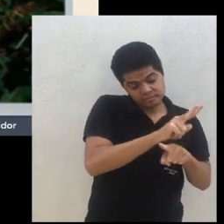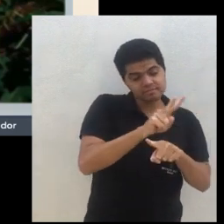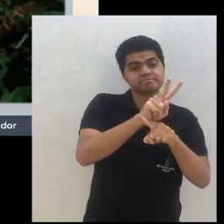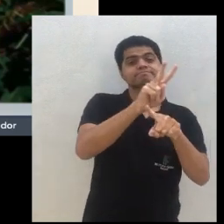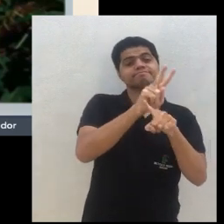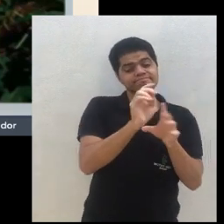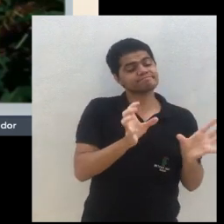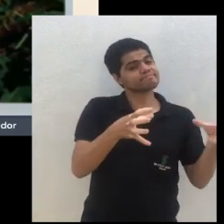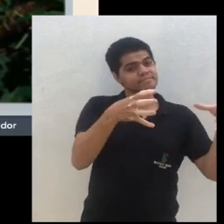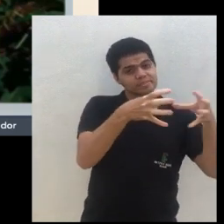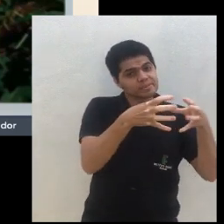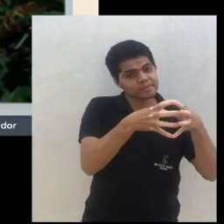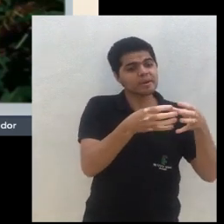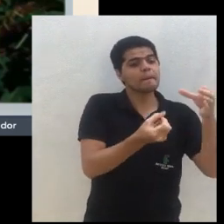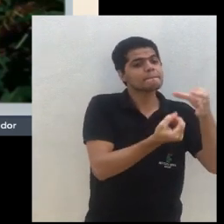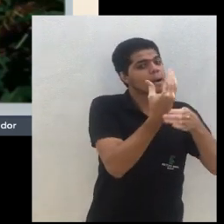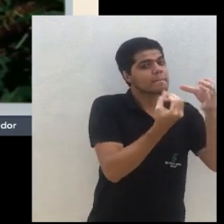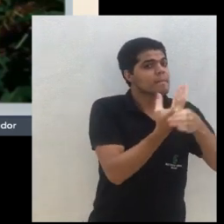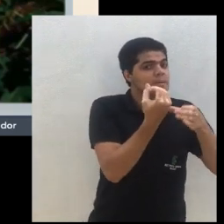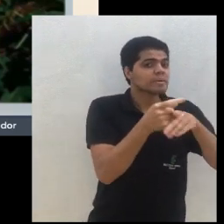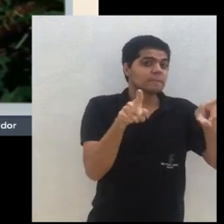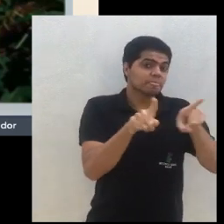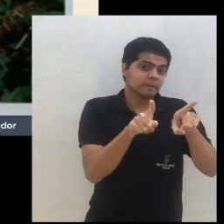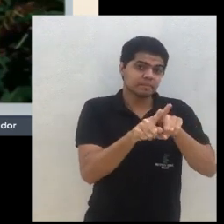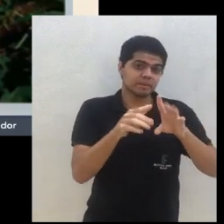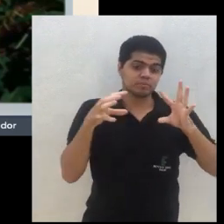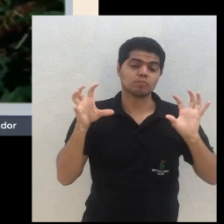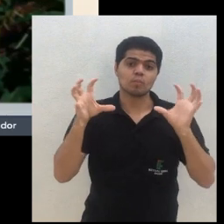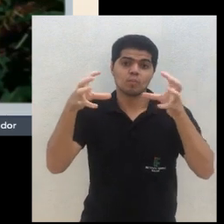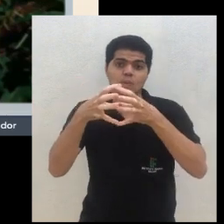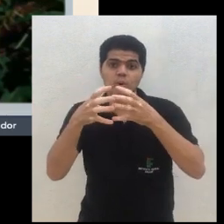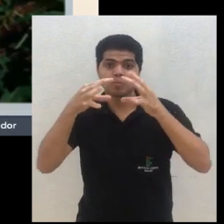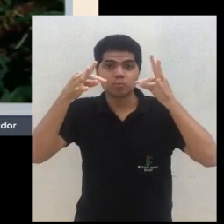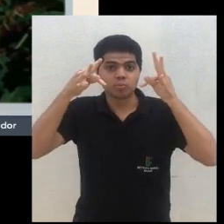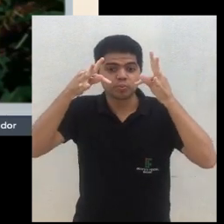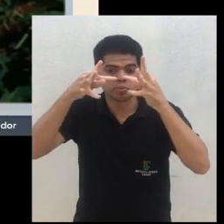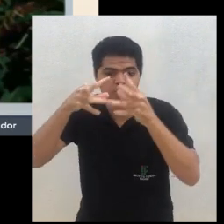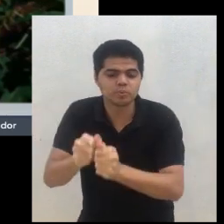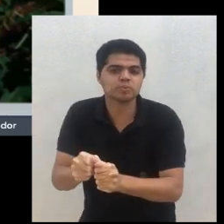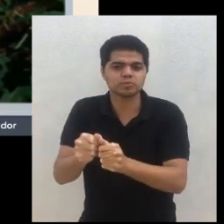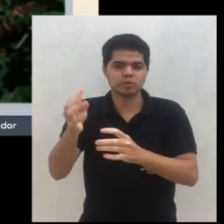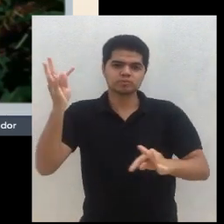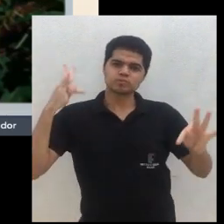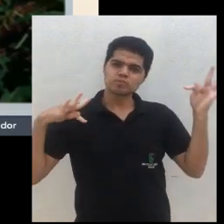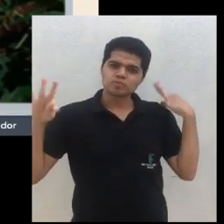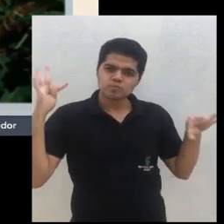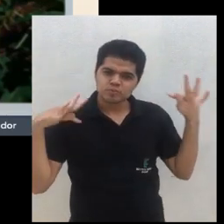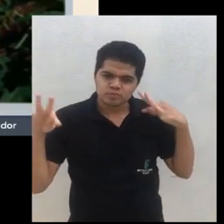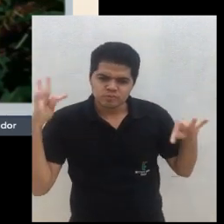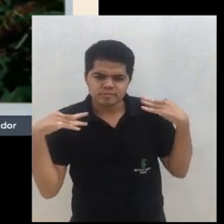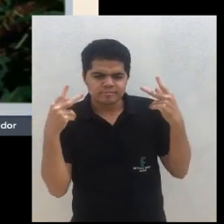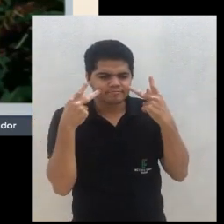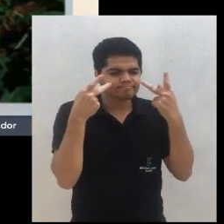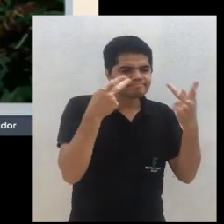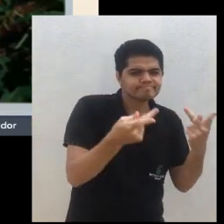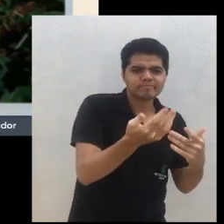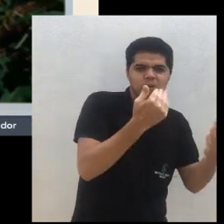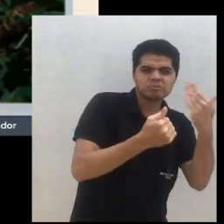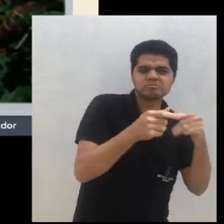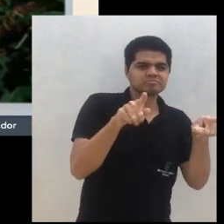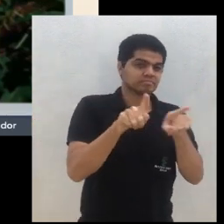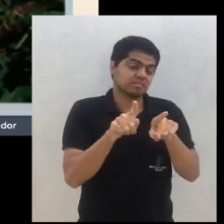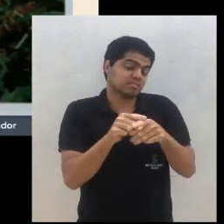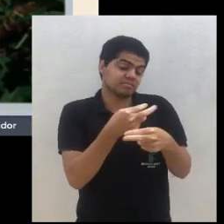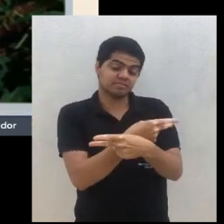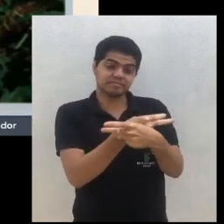e produção indiretamente, porque tudo que é produzido no sistema é para consumo dos turistas ou dos animais que ele